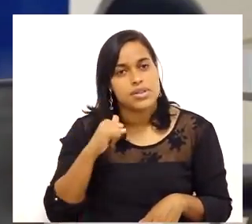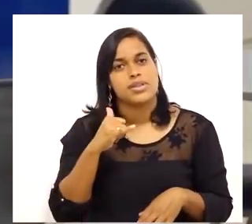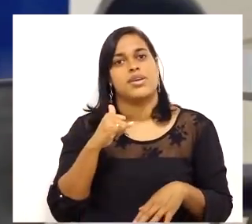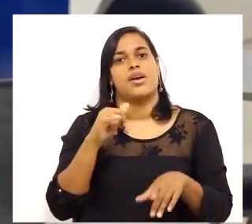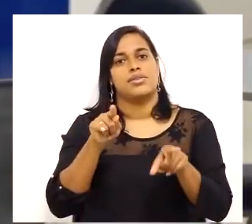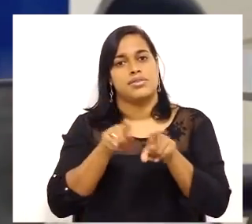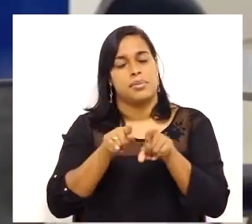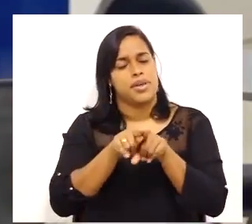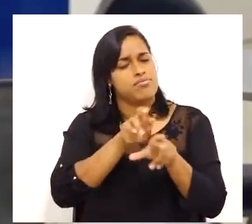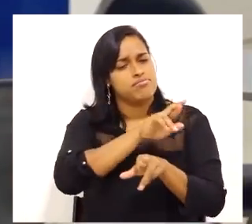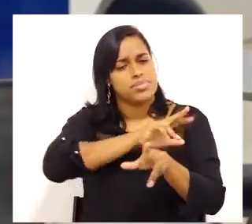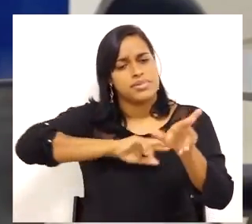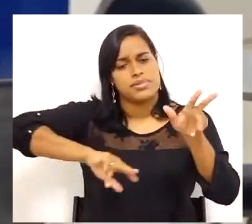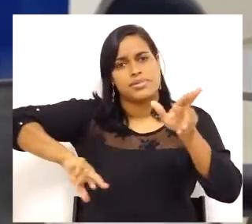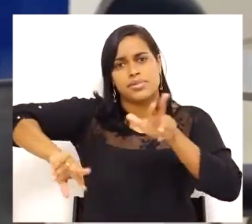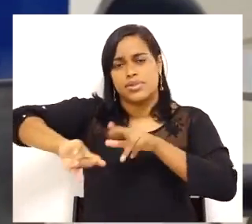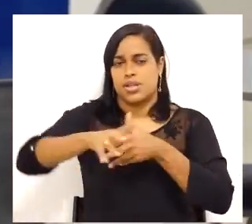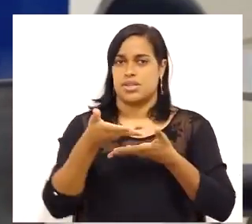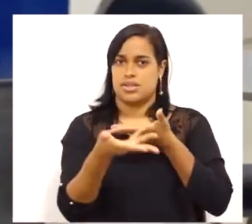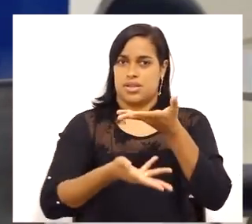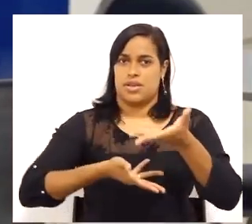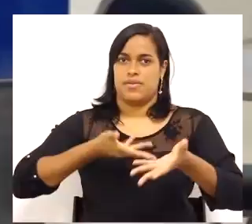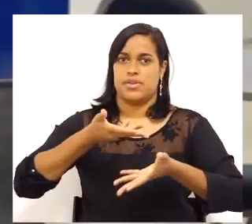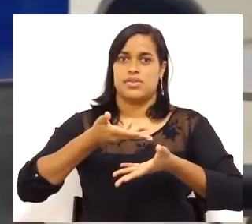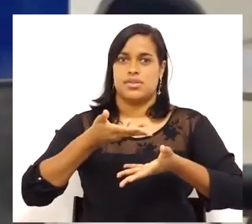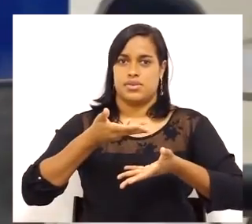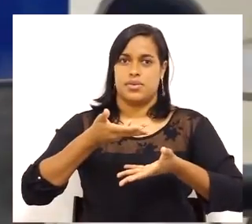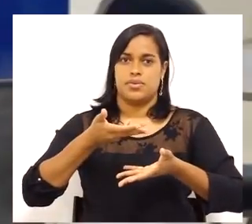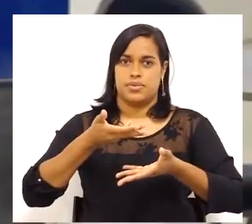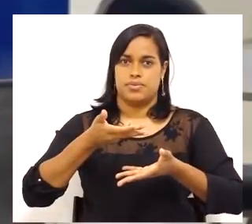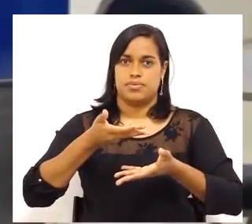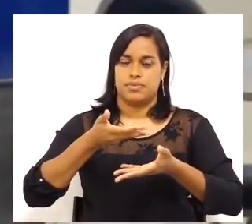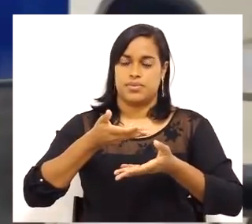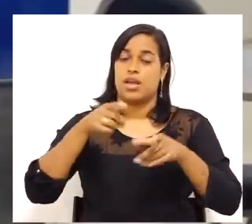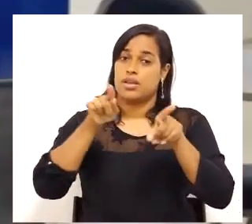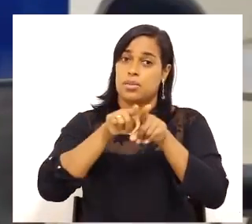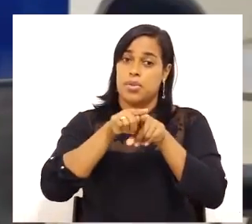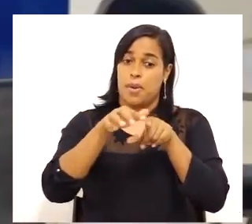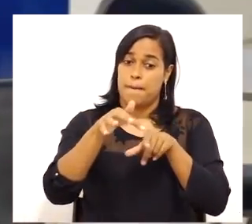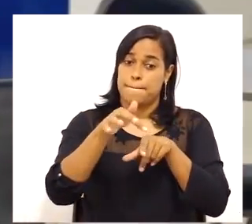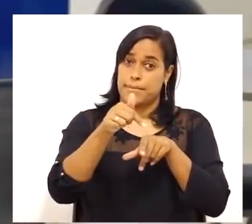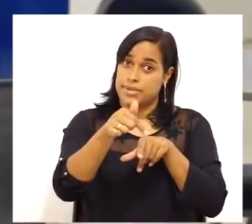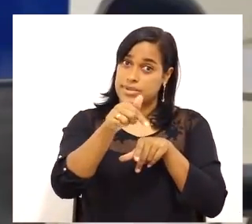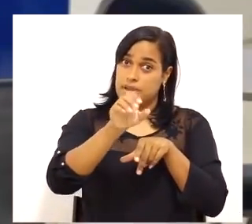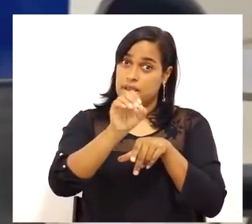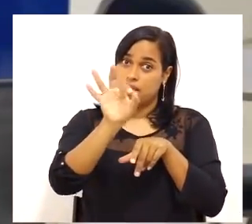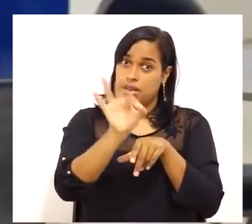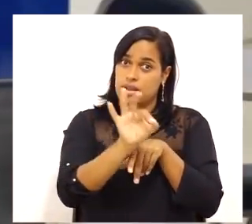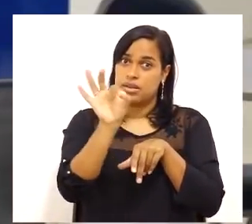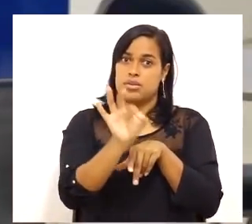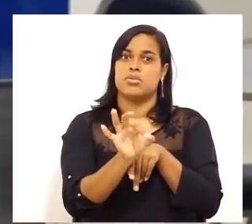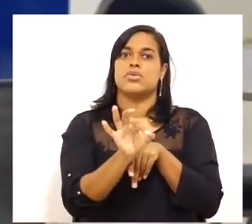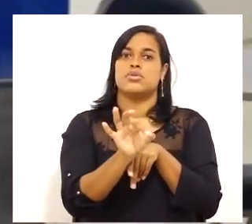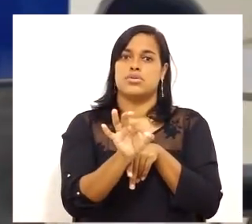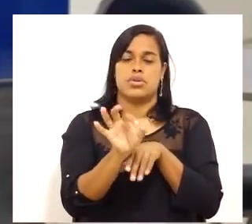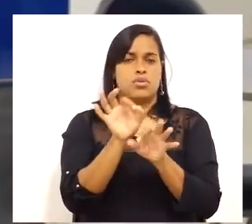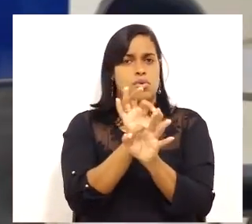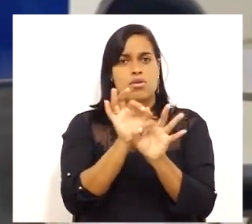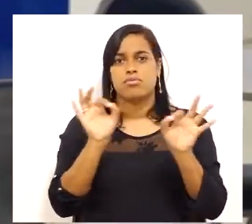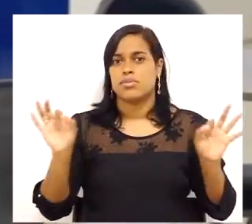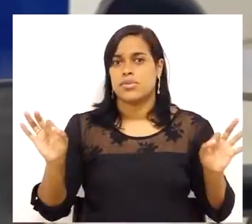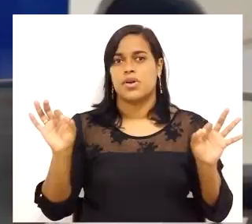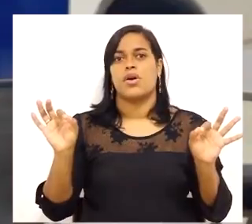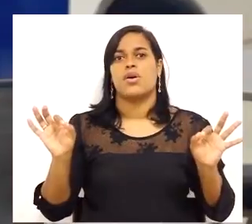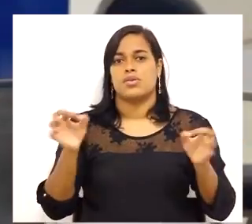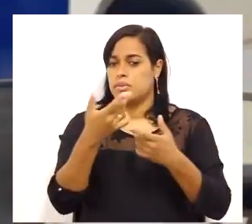gama de serviços é muito grande. Daí esse percentual tão elevado de 70% ser através das